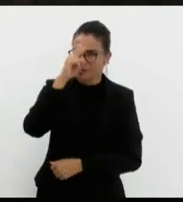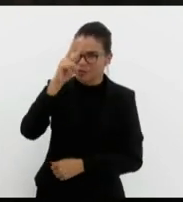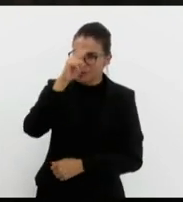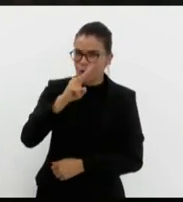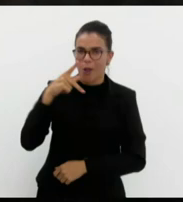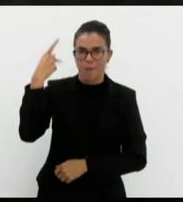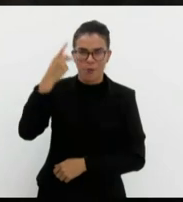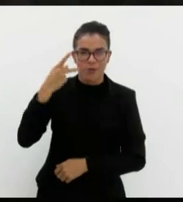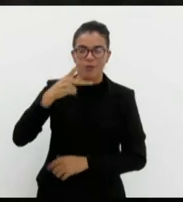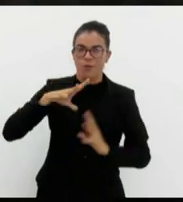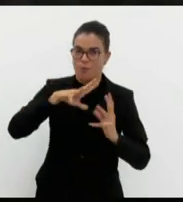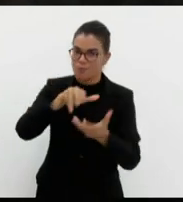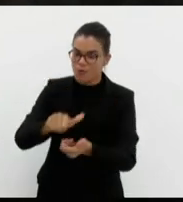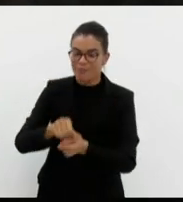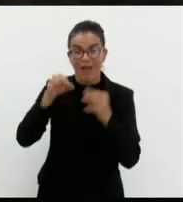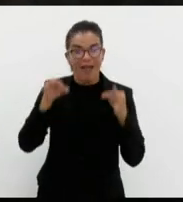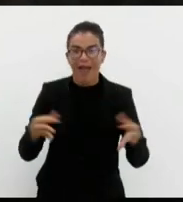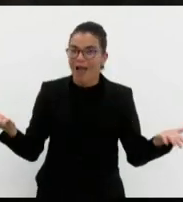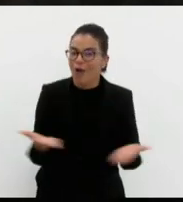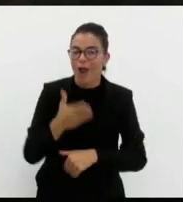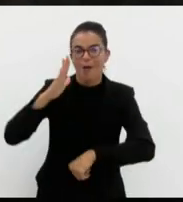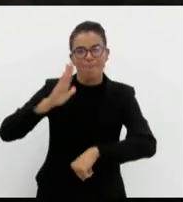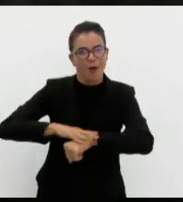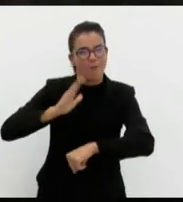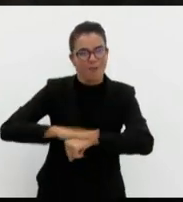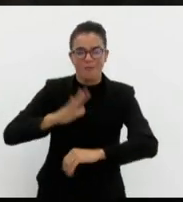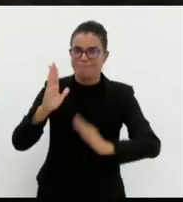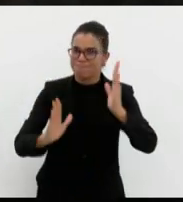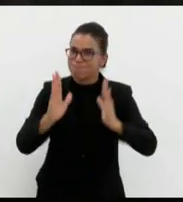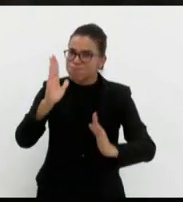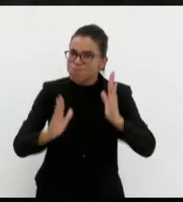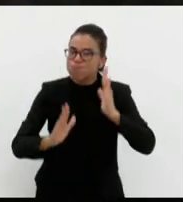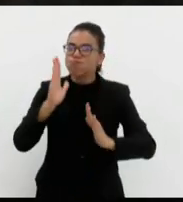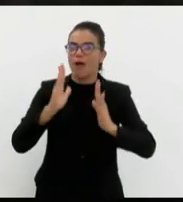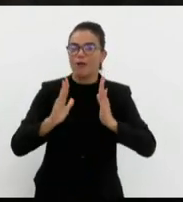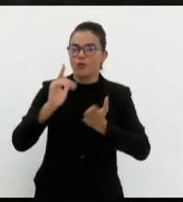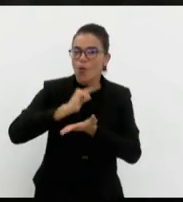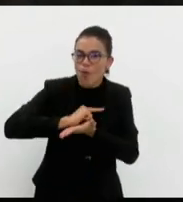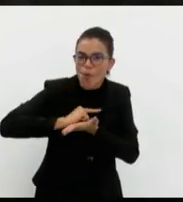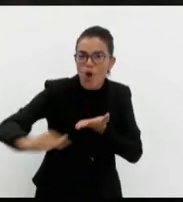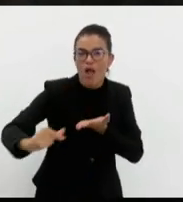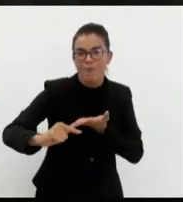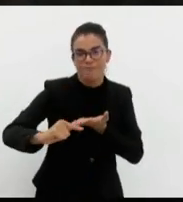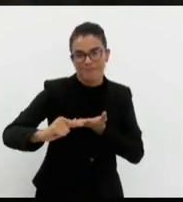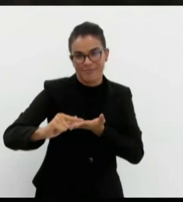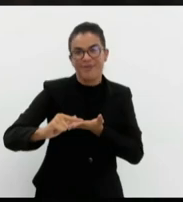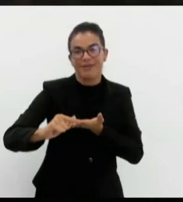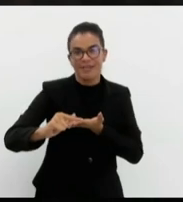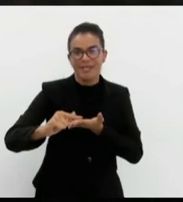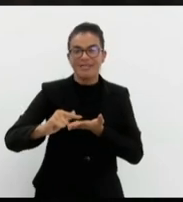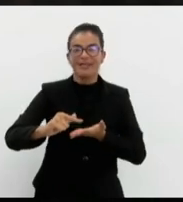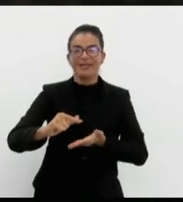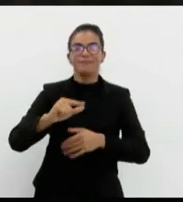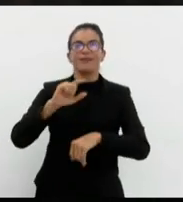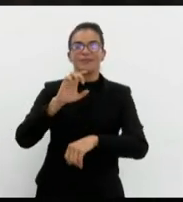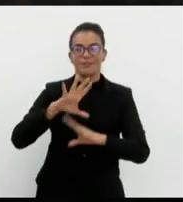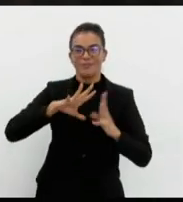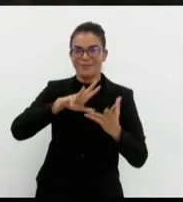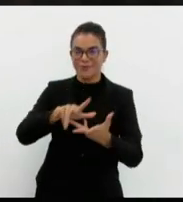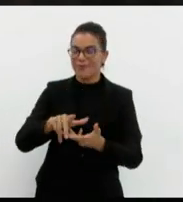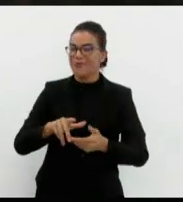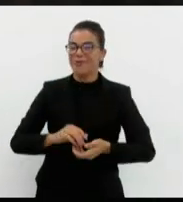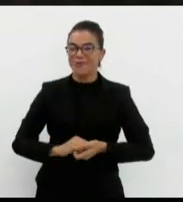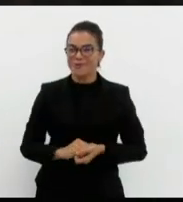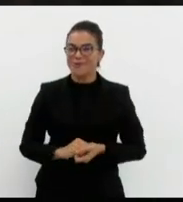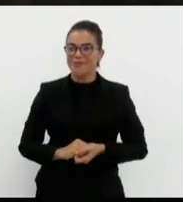e esse talvez seja o momento de um vazio de estadistas mundiais, porque